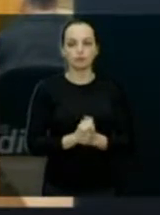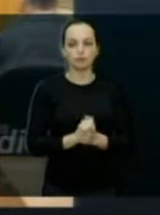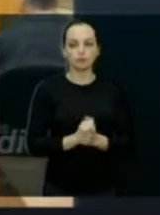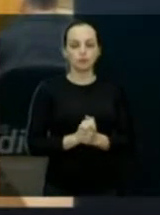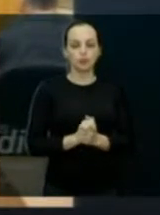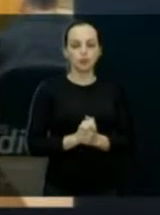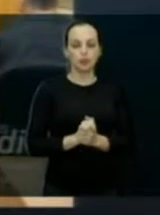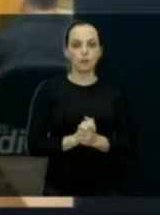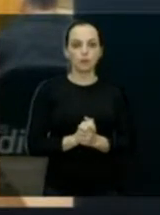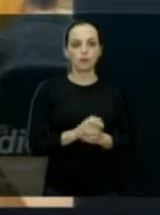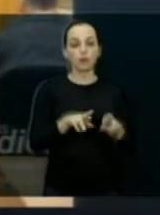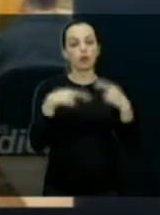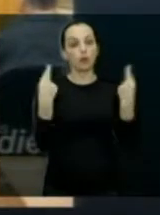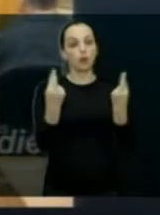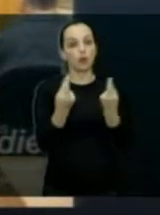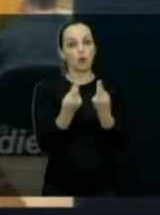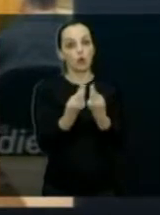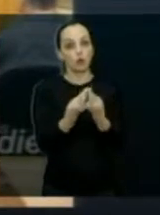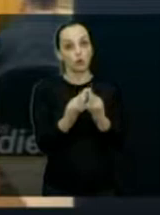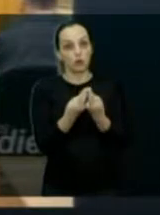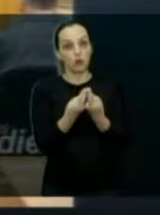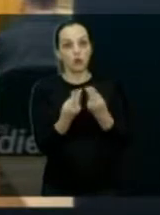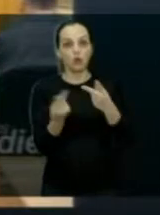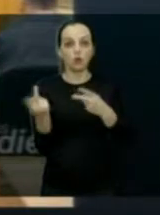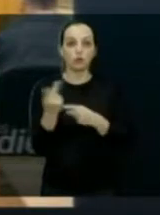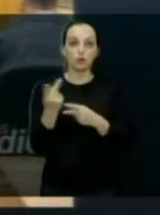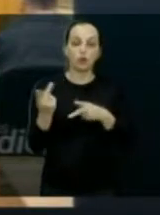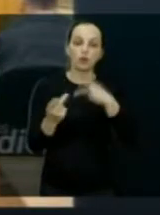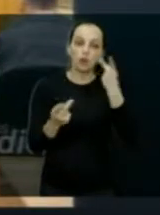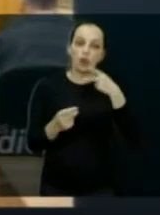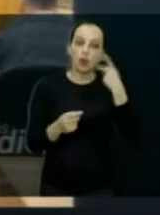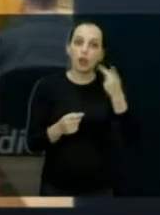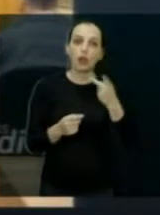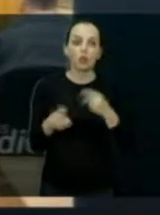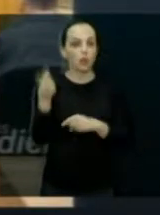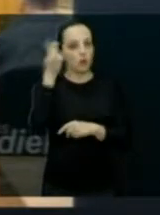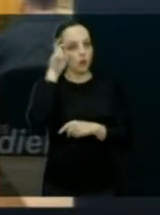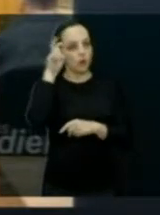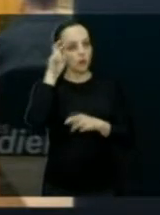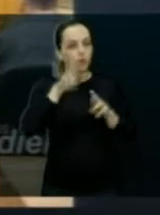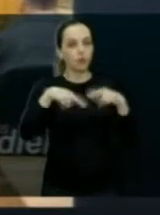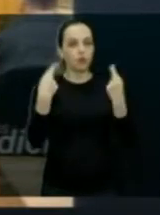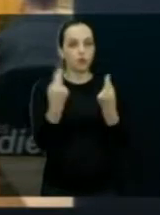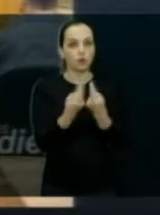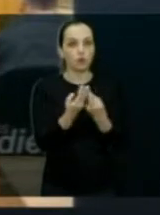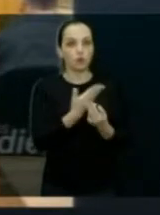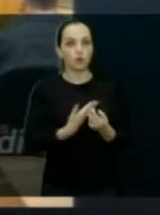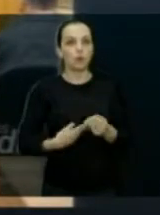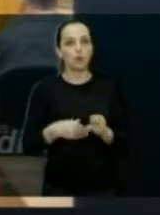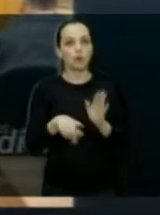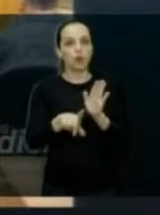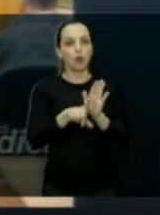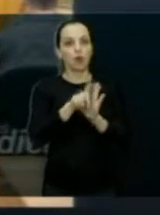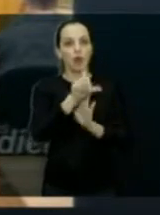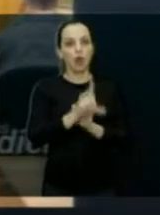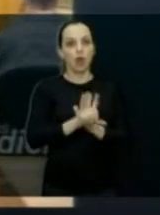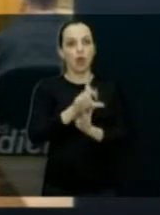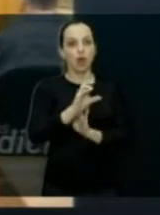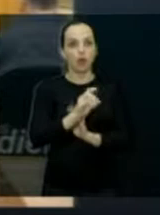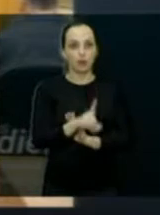Presidimos aí também com o Zé Luiz e o Roger na quinta-feira audiência pública da LDO e também ontem